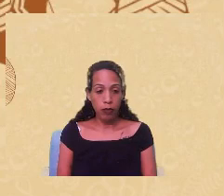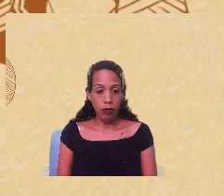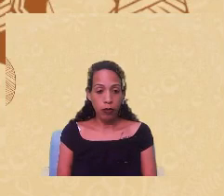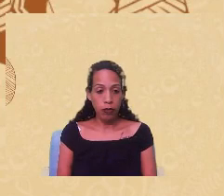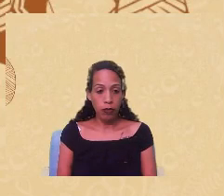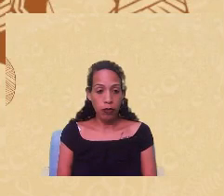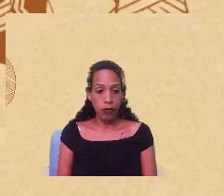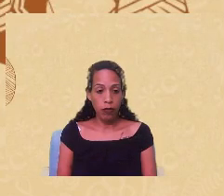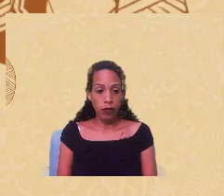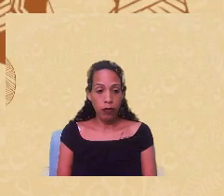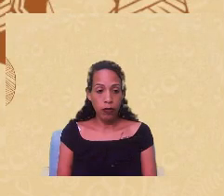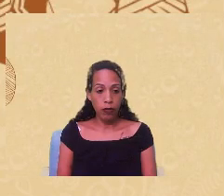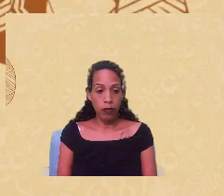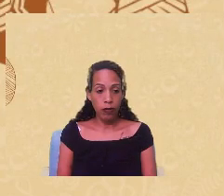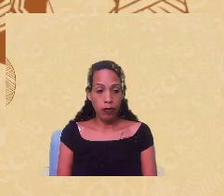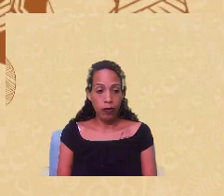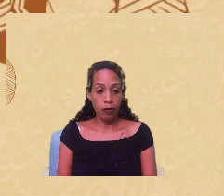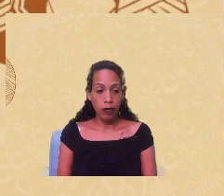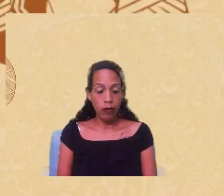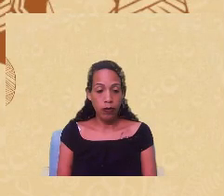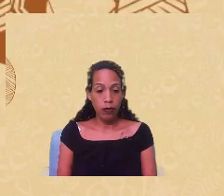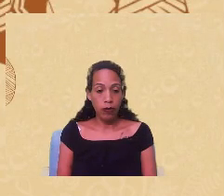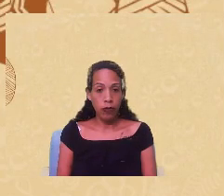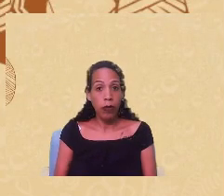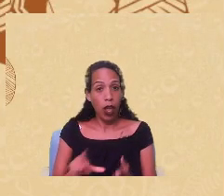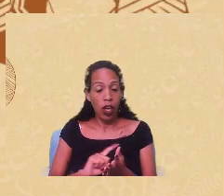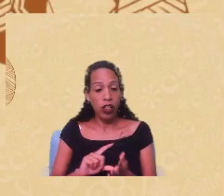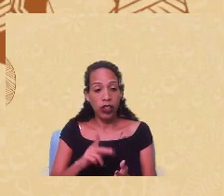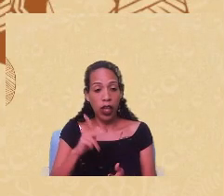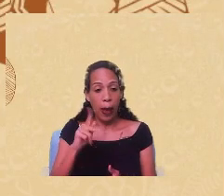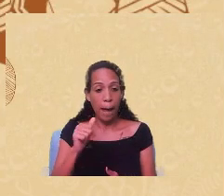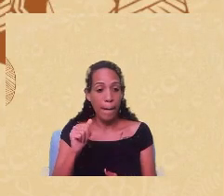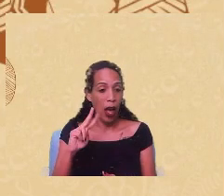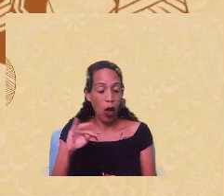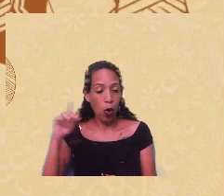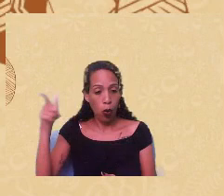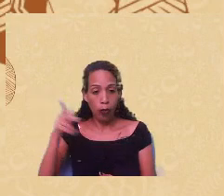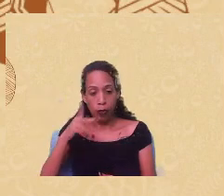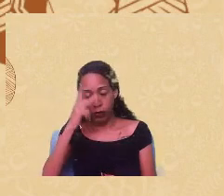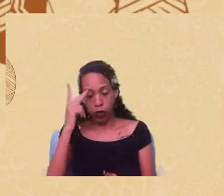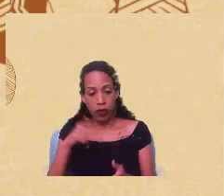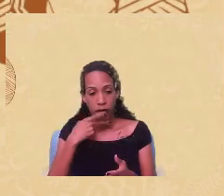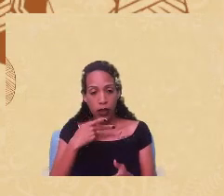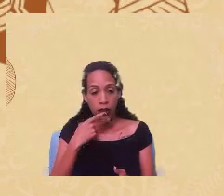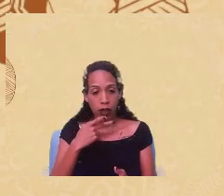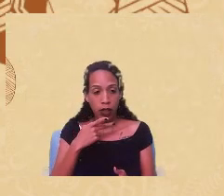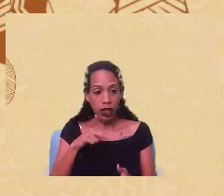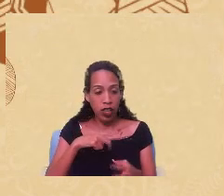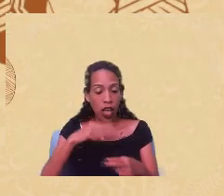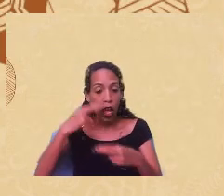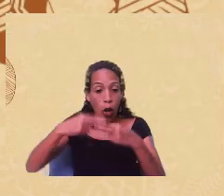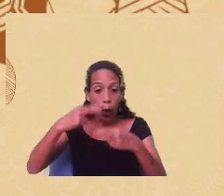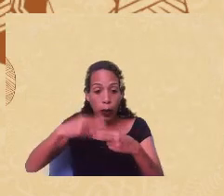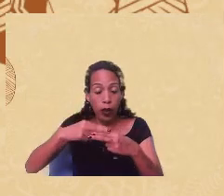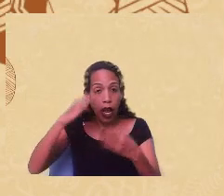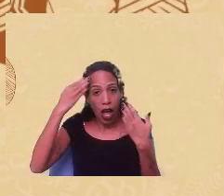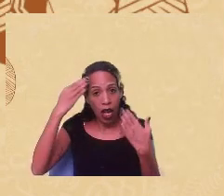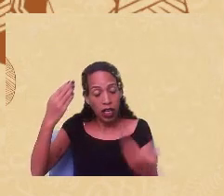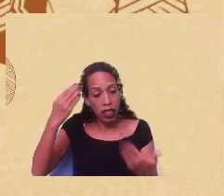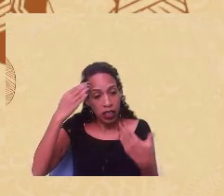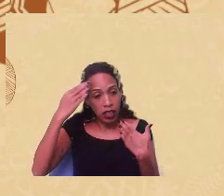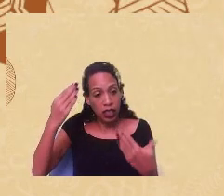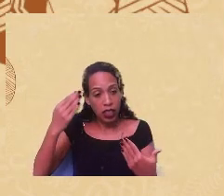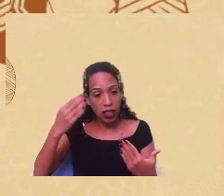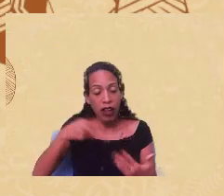Antes de devolver a palavra para a Paula e para Emiliano, muitos comentários no chat agradecendo as